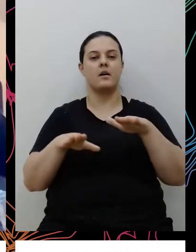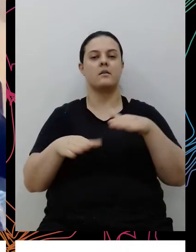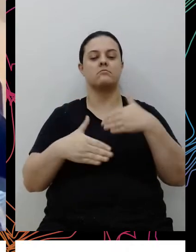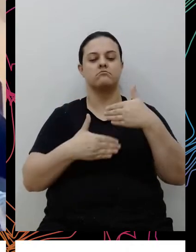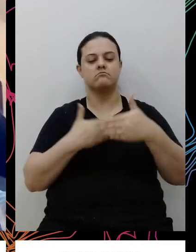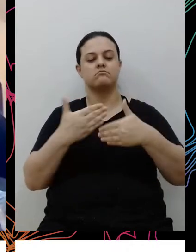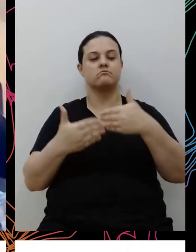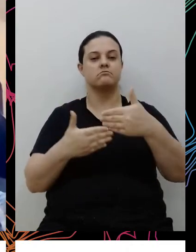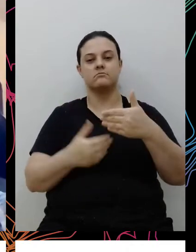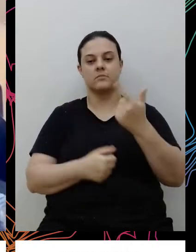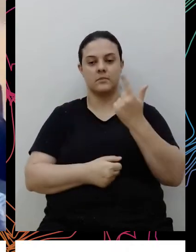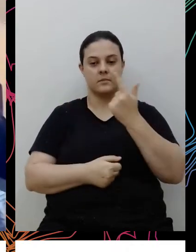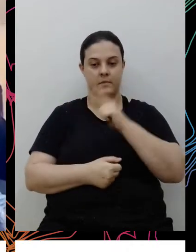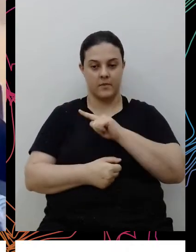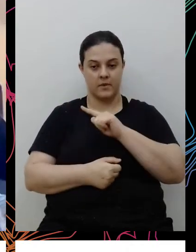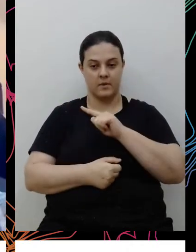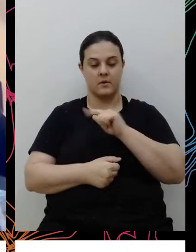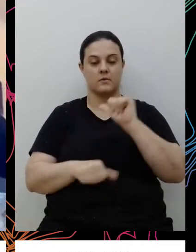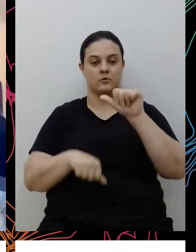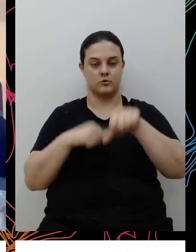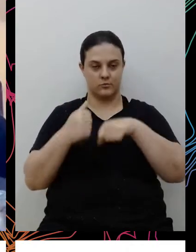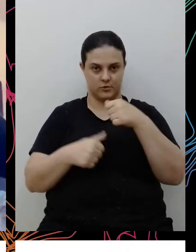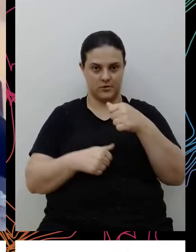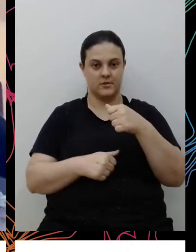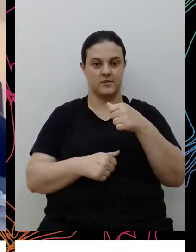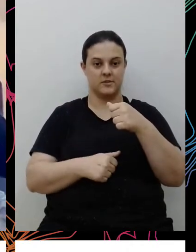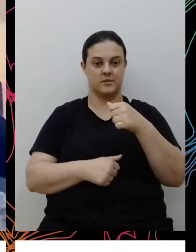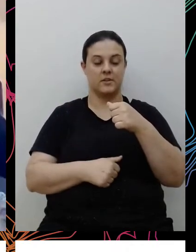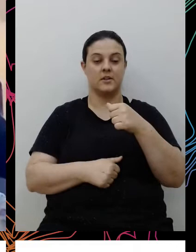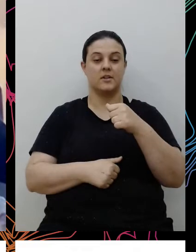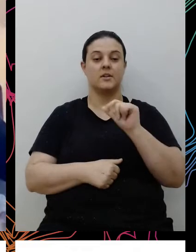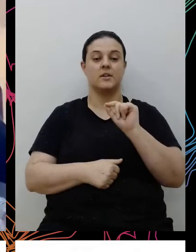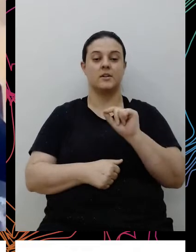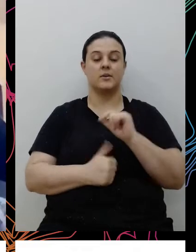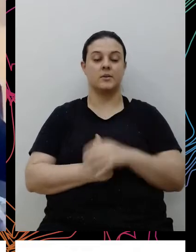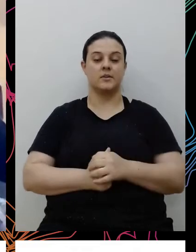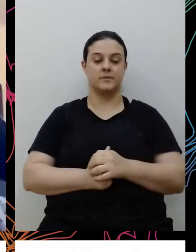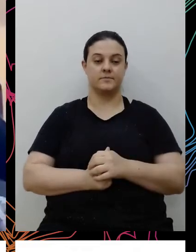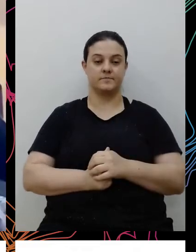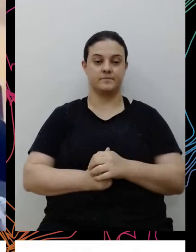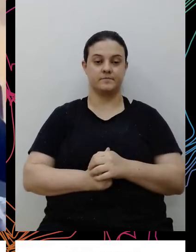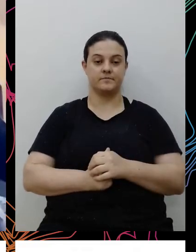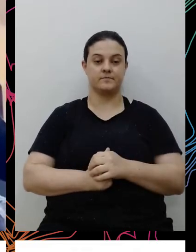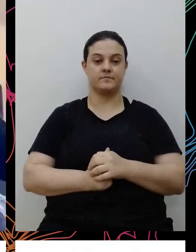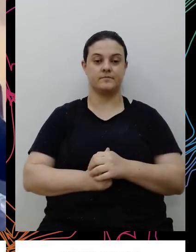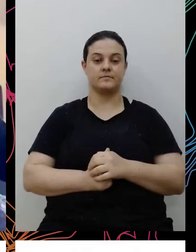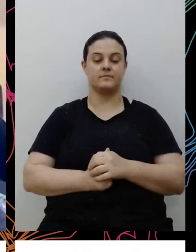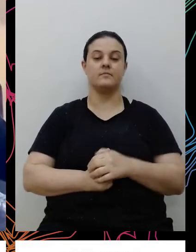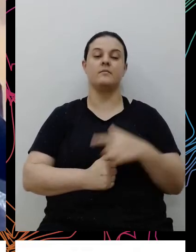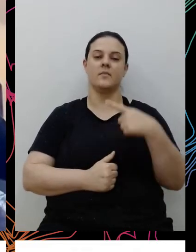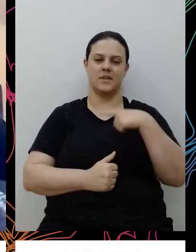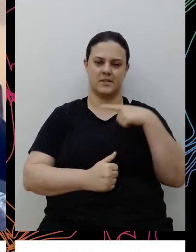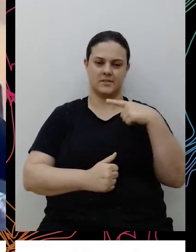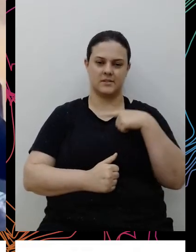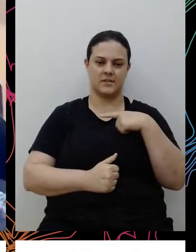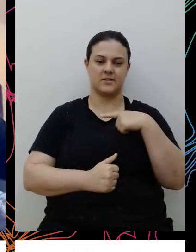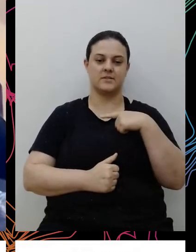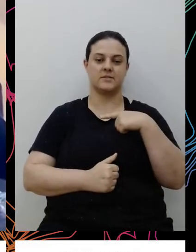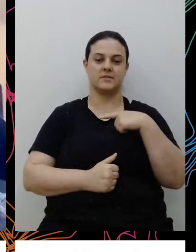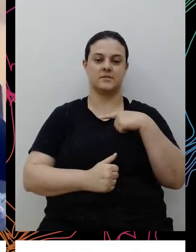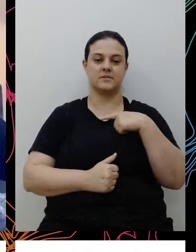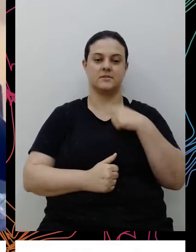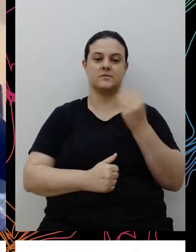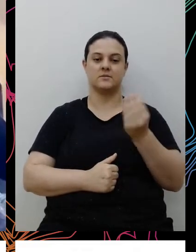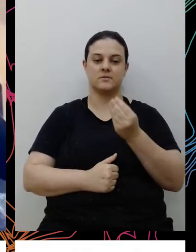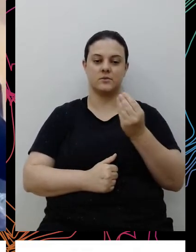de dar, de fazer essa transformação, né? E eu acho que uma das formas que a gente pode fazer, enquanto